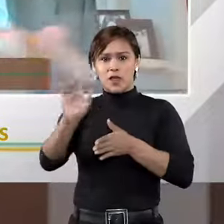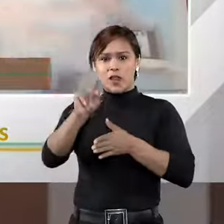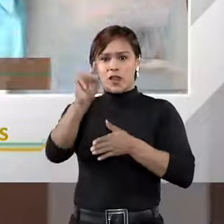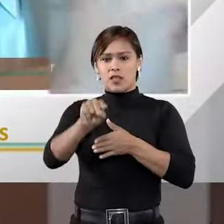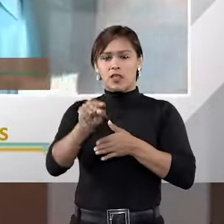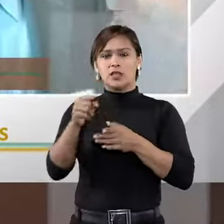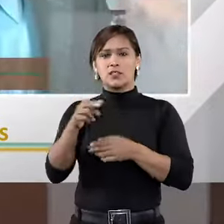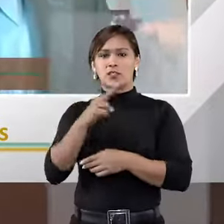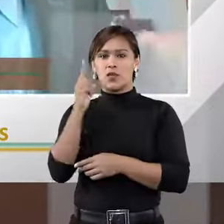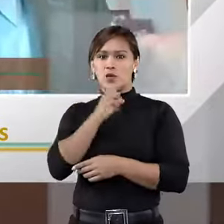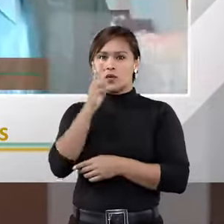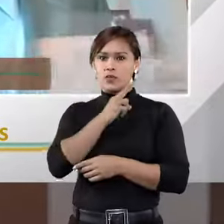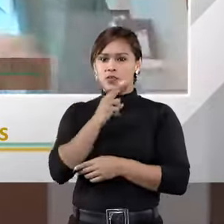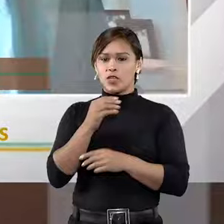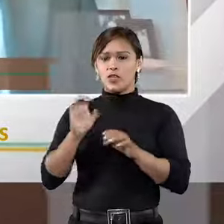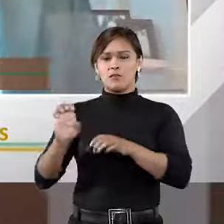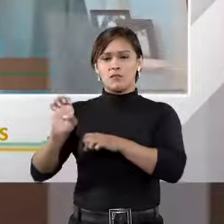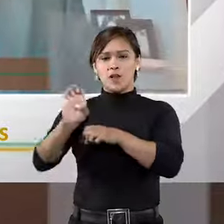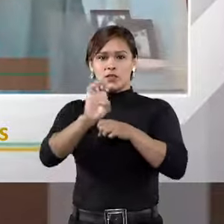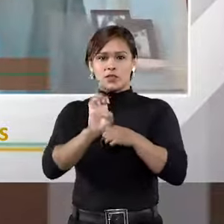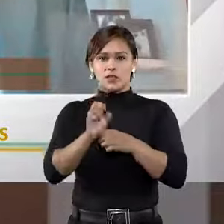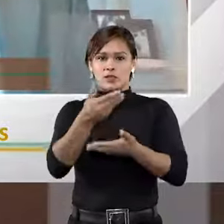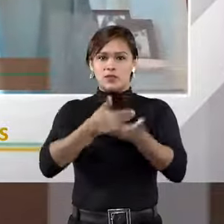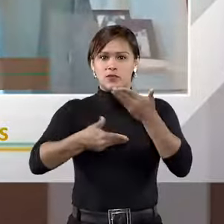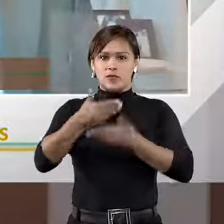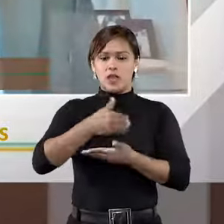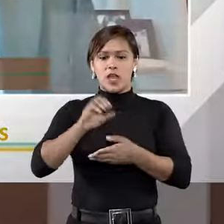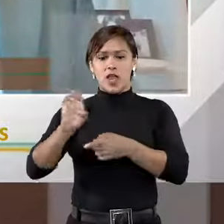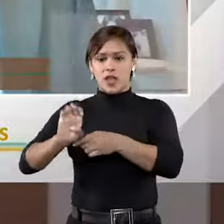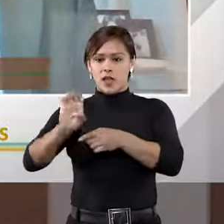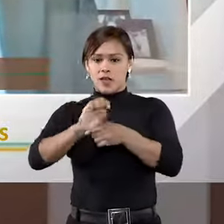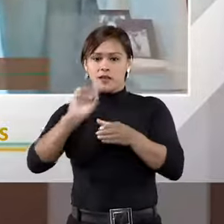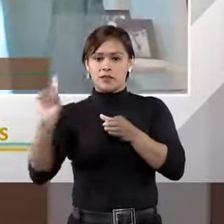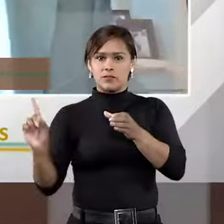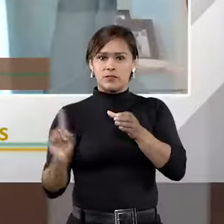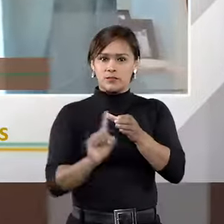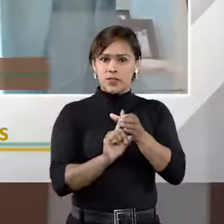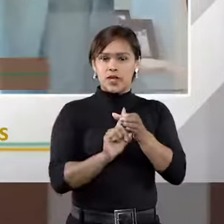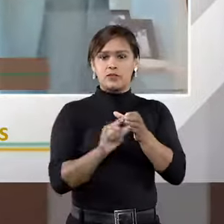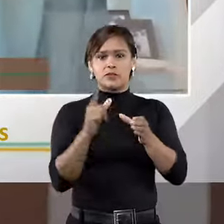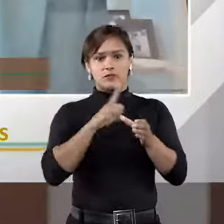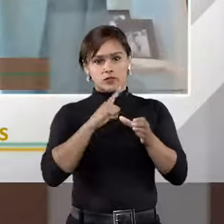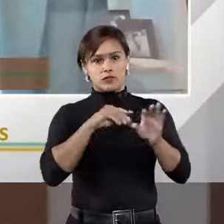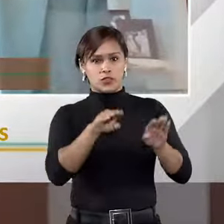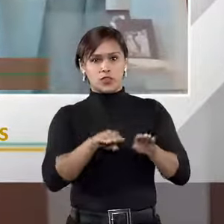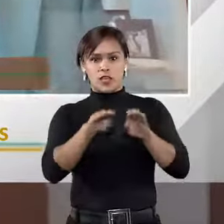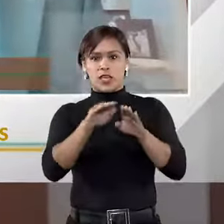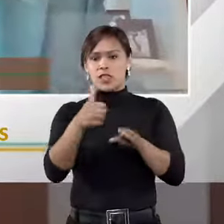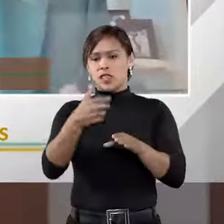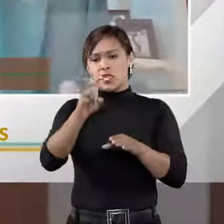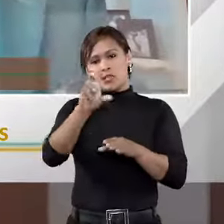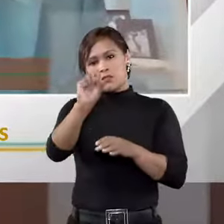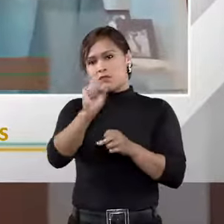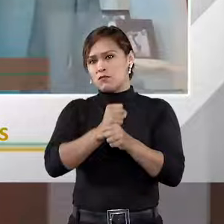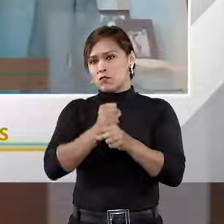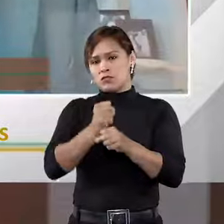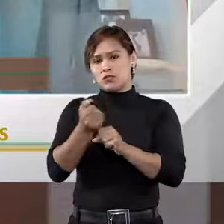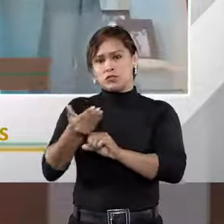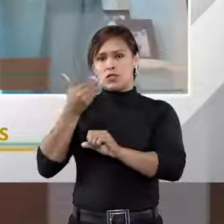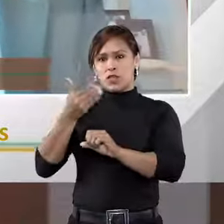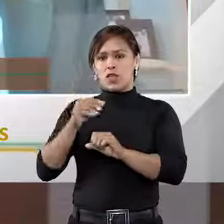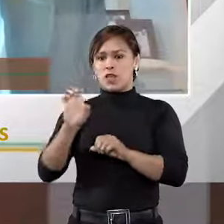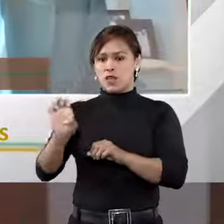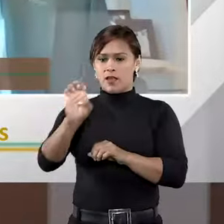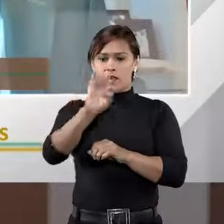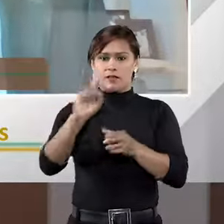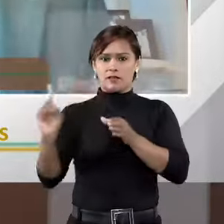que é cogente para os Estados-membros no sentido de que cada Estado-membro tinha de instaurar, é uma diretiva que já tem uns 10, 15, talvez 20 anos, cada